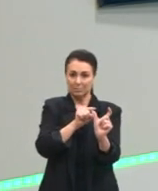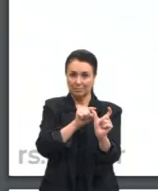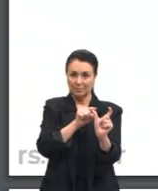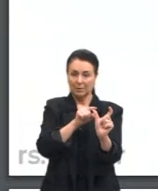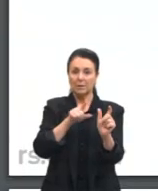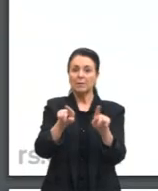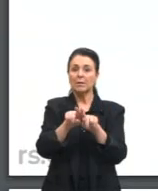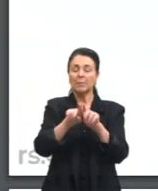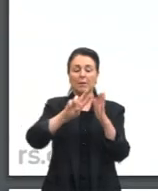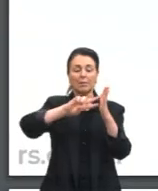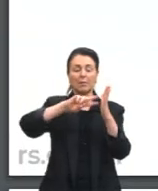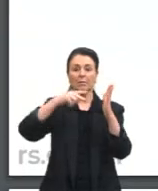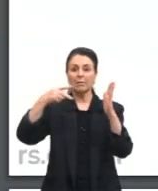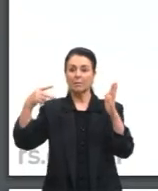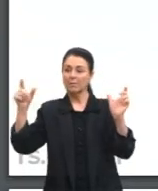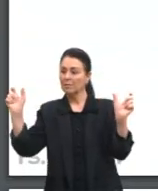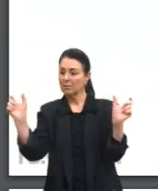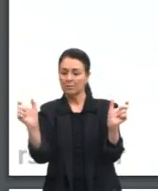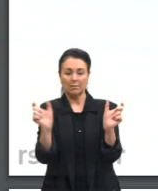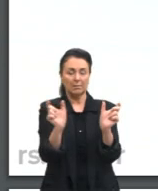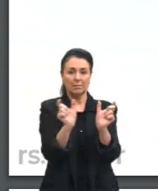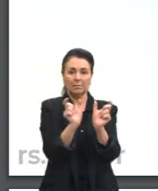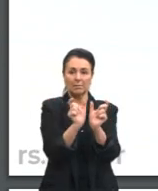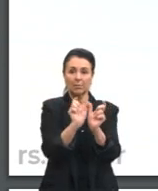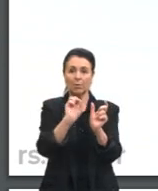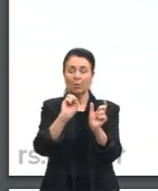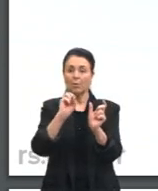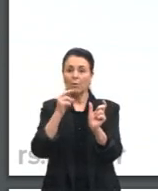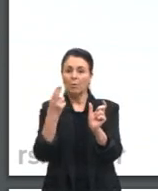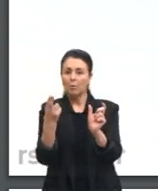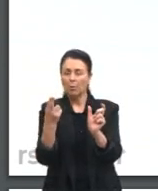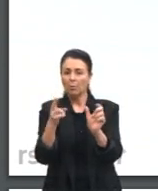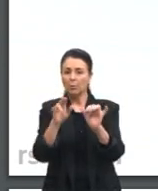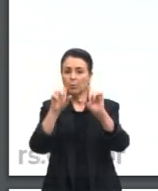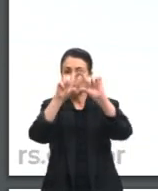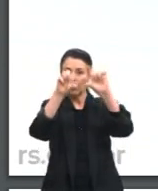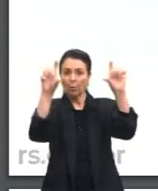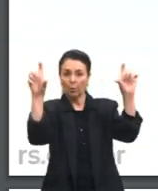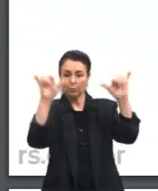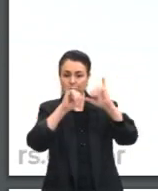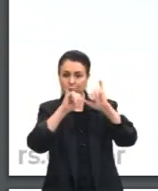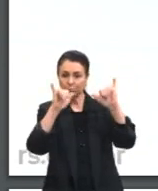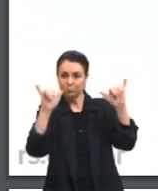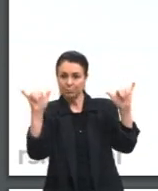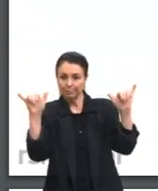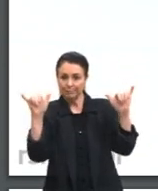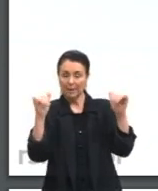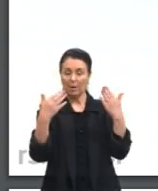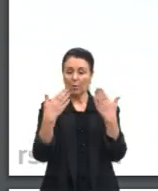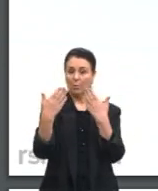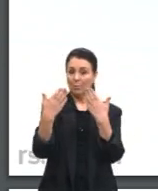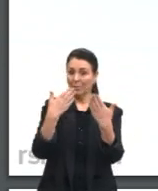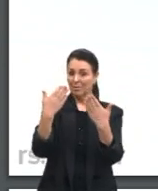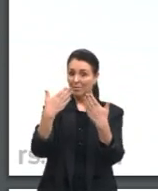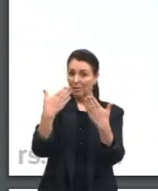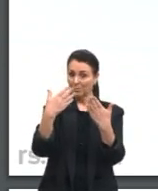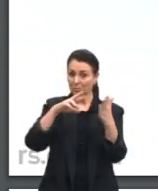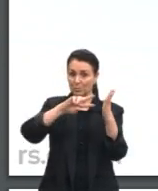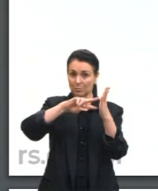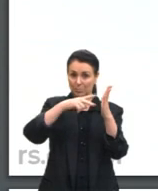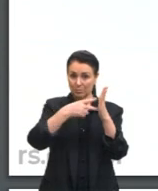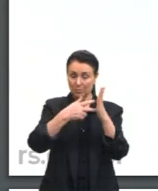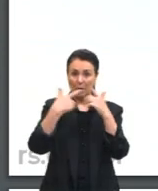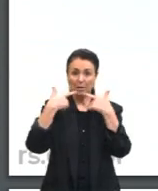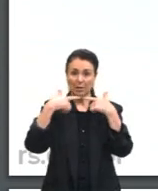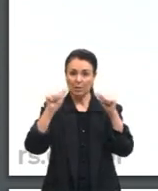interpretação das frases ou enunciados. Ela vai ser uma análise da significação nas línguas